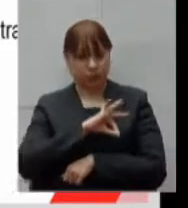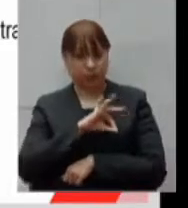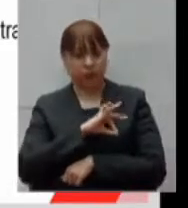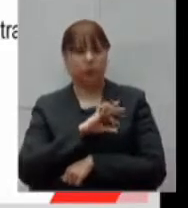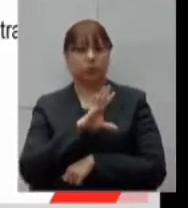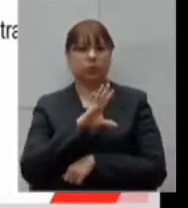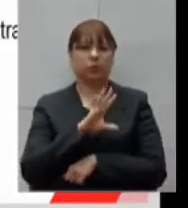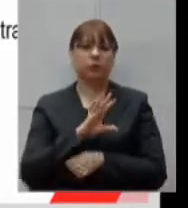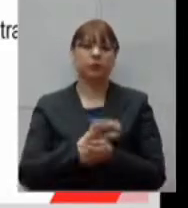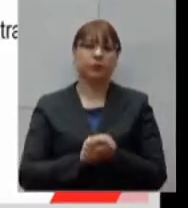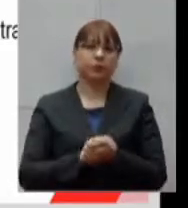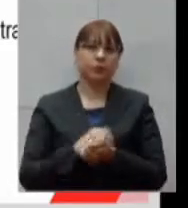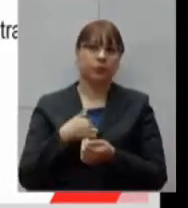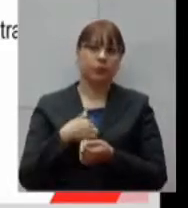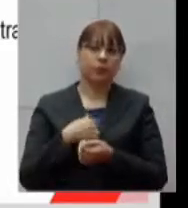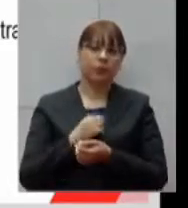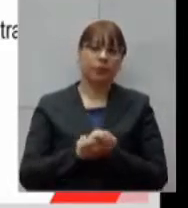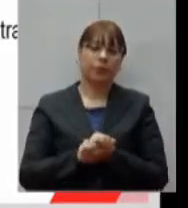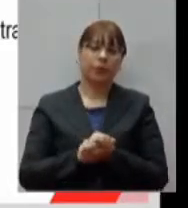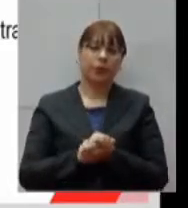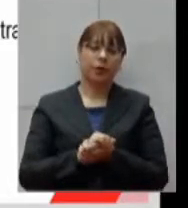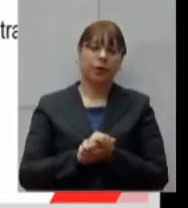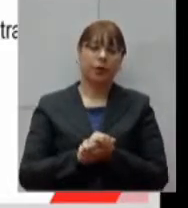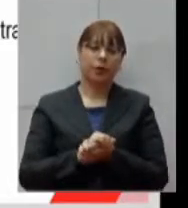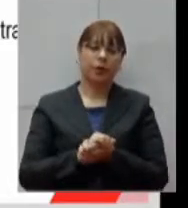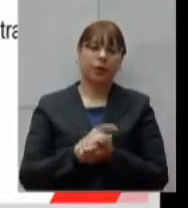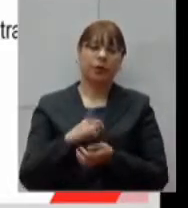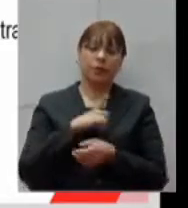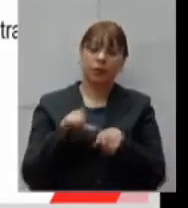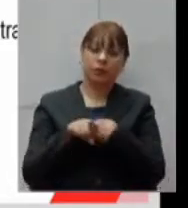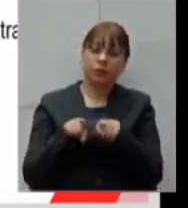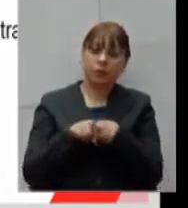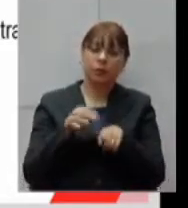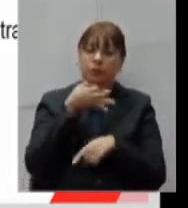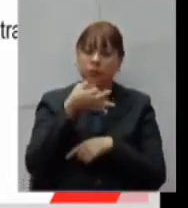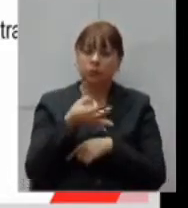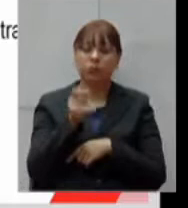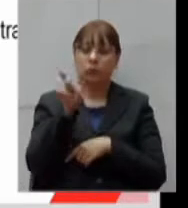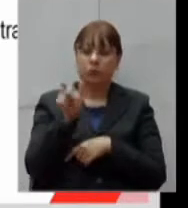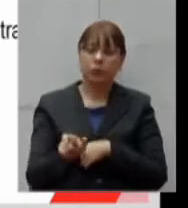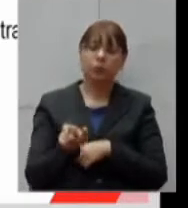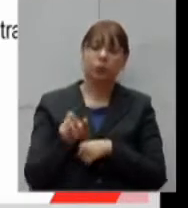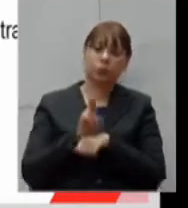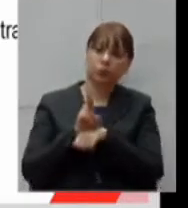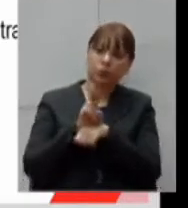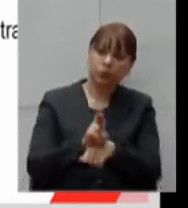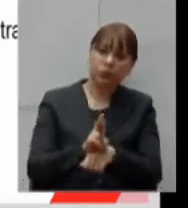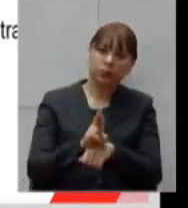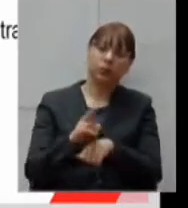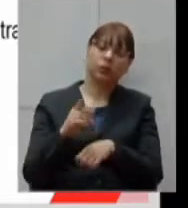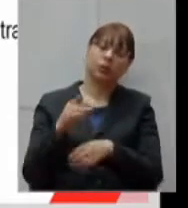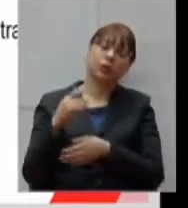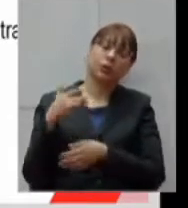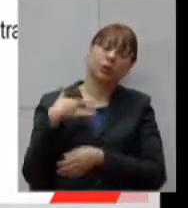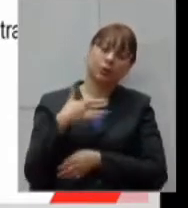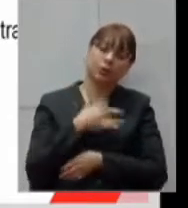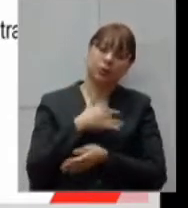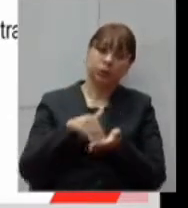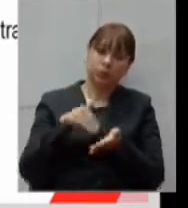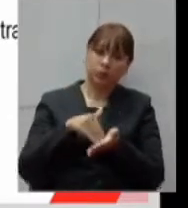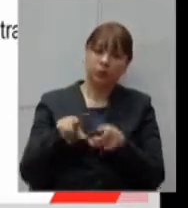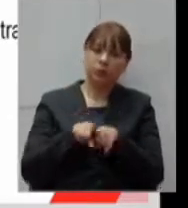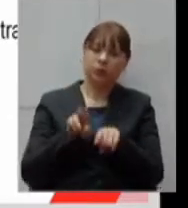pela Secretaria de Saúde, um representante da própria OS, um